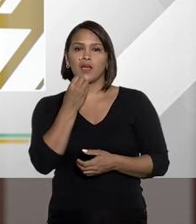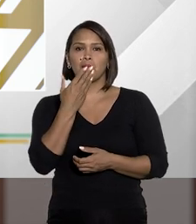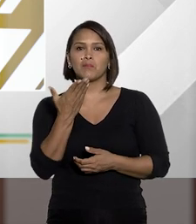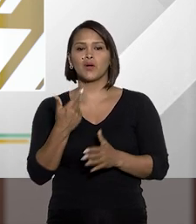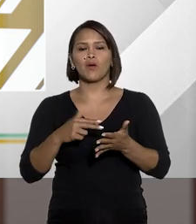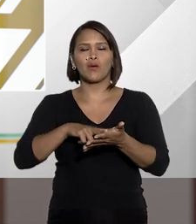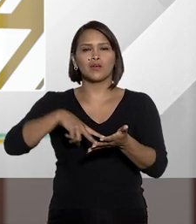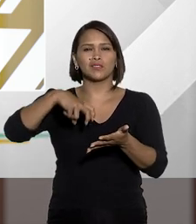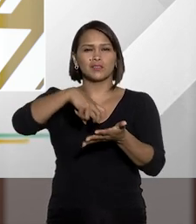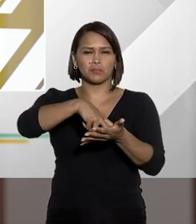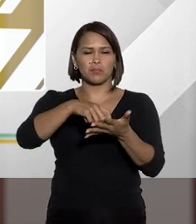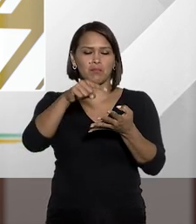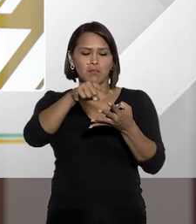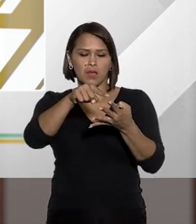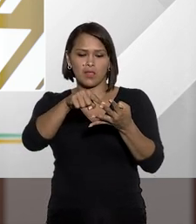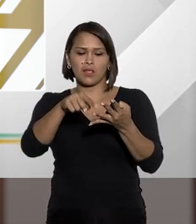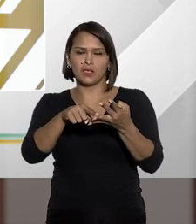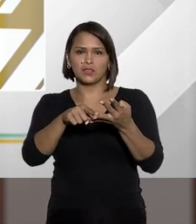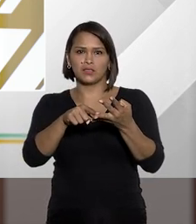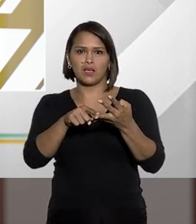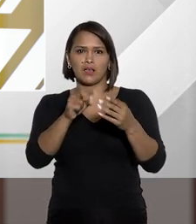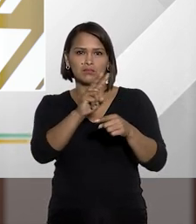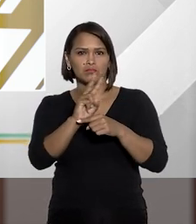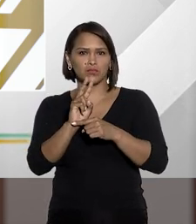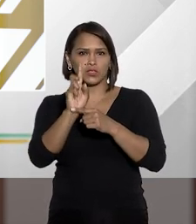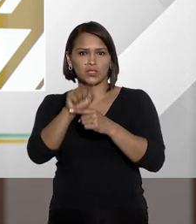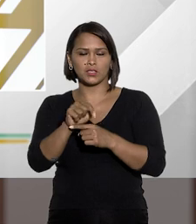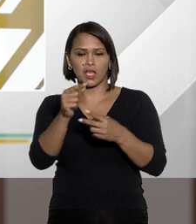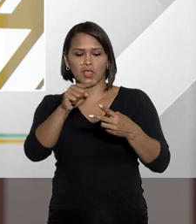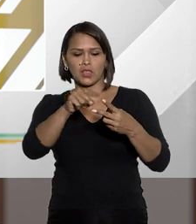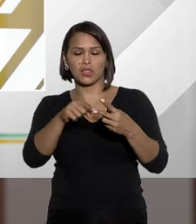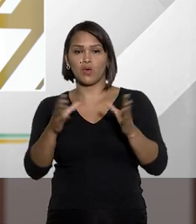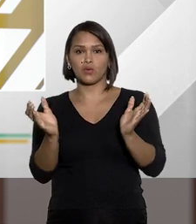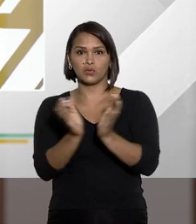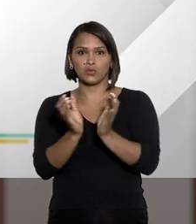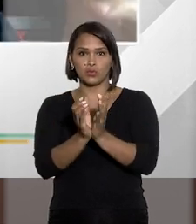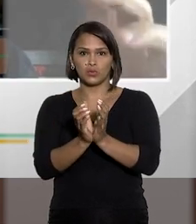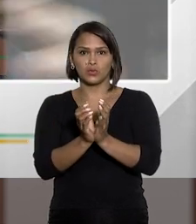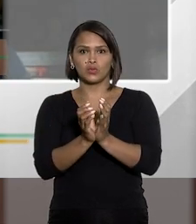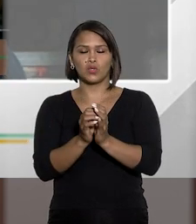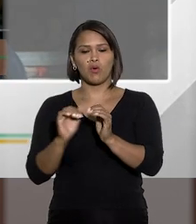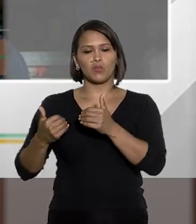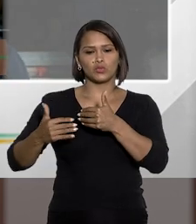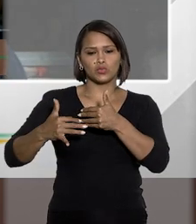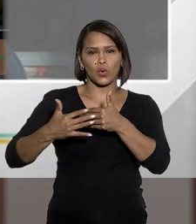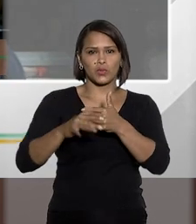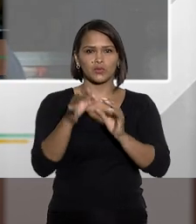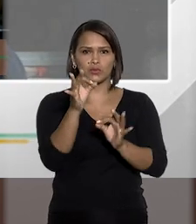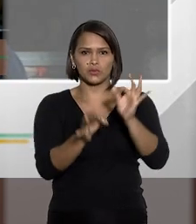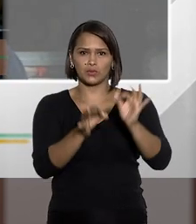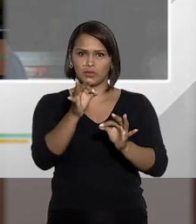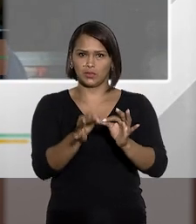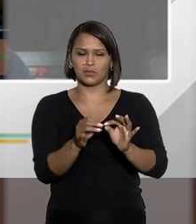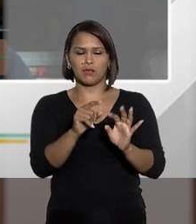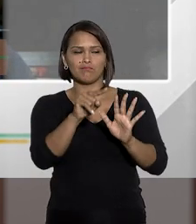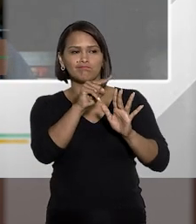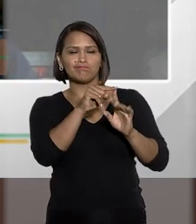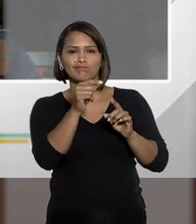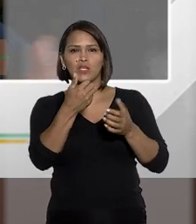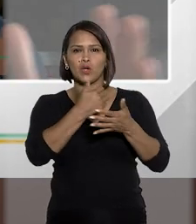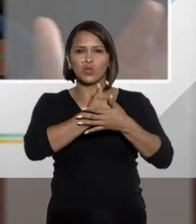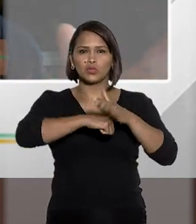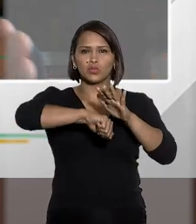Bom, as penalidades, nós temos dois grupos de consequências jurídicas penais.